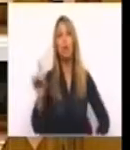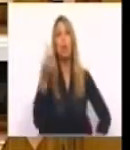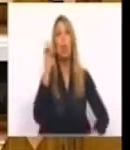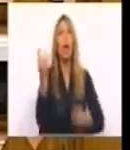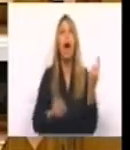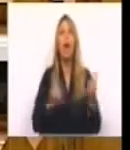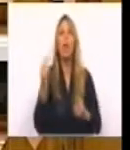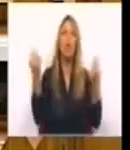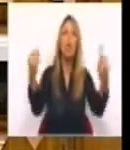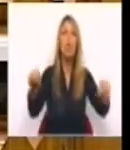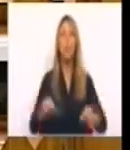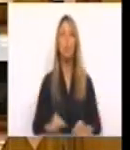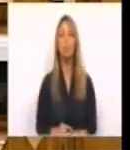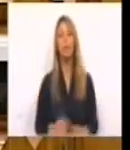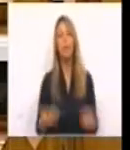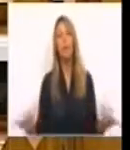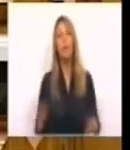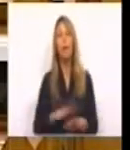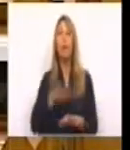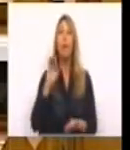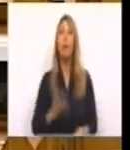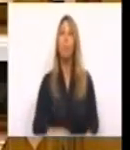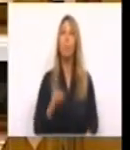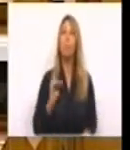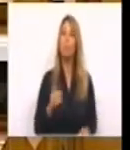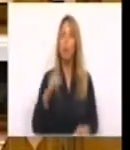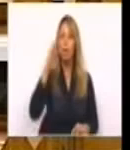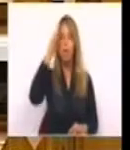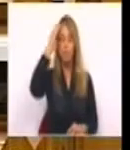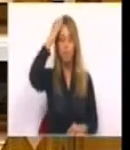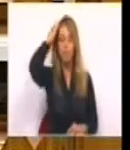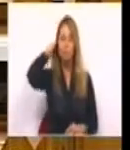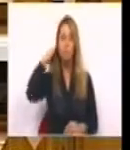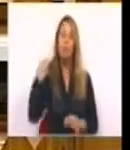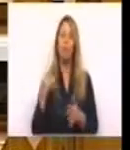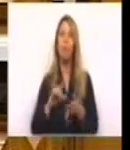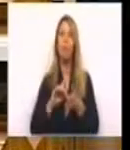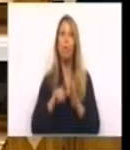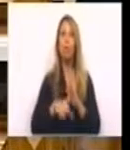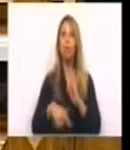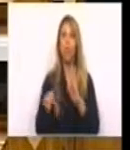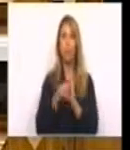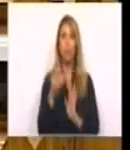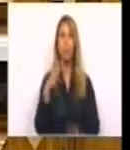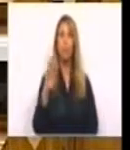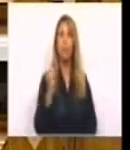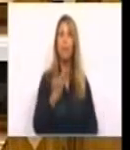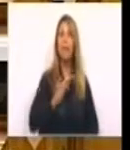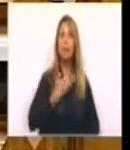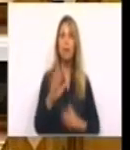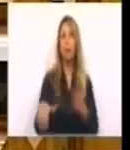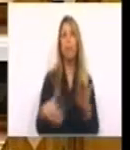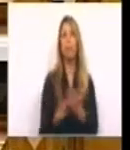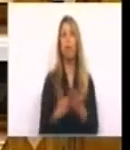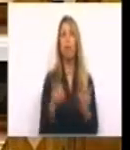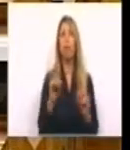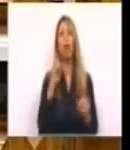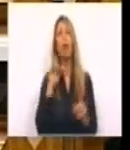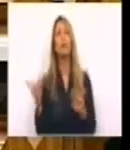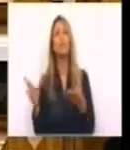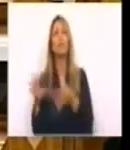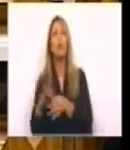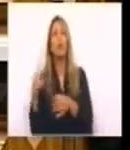de alguns. E é por isso que neste projeto de lei o PSD propõe que não fiquemos pelas regras gerais de